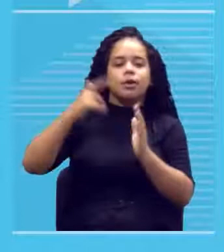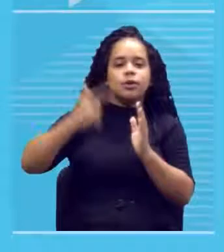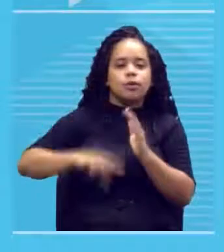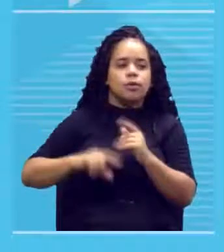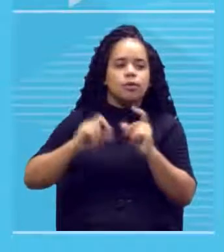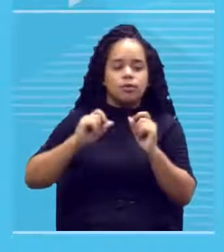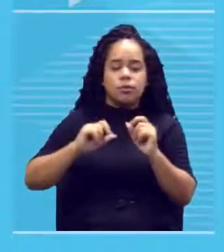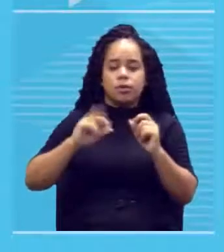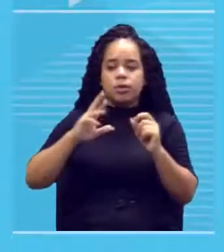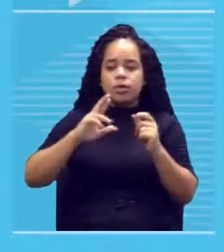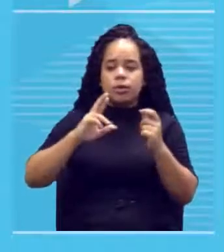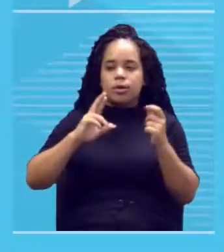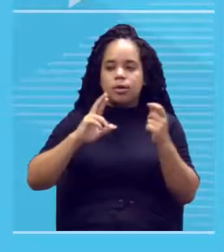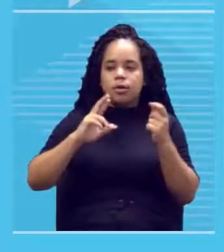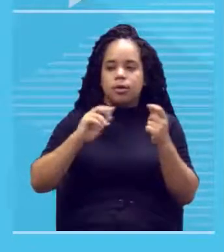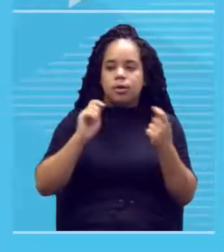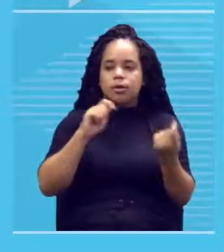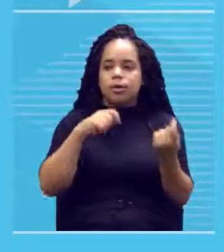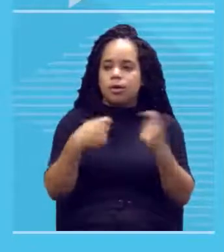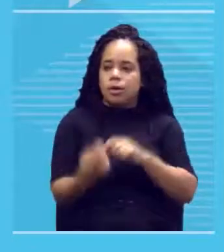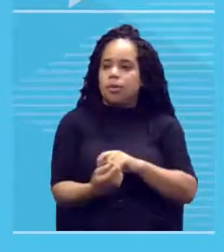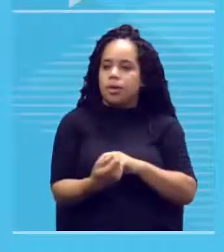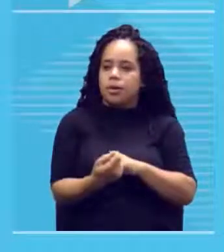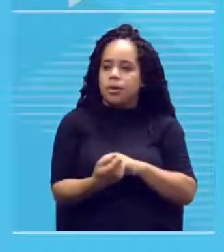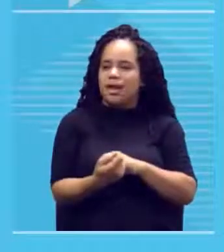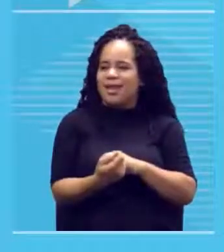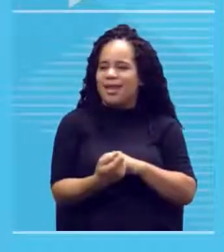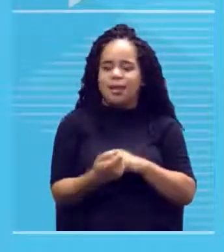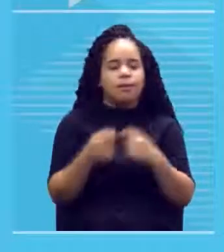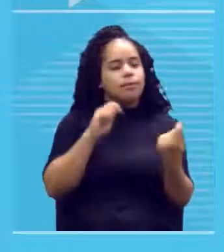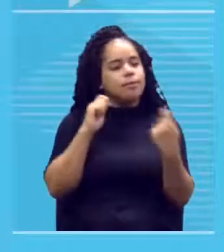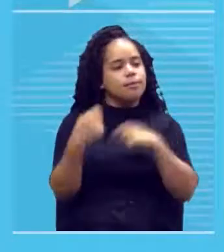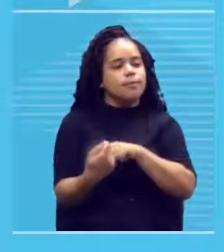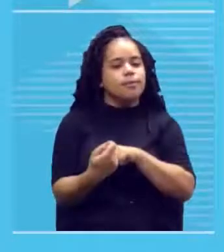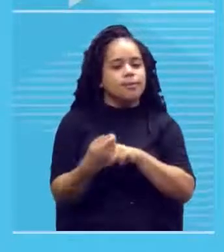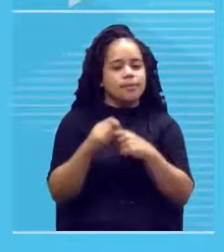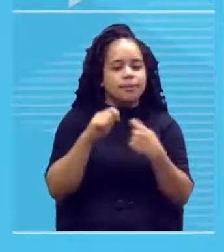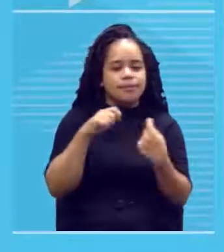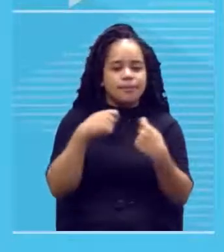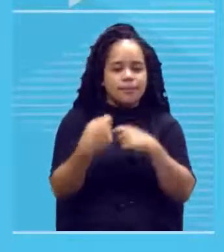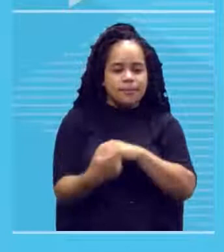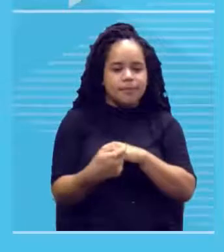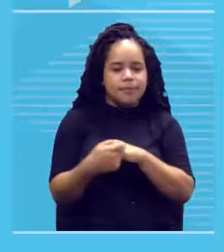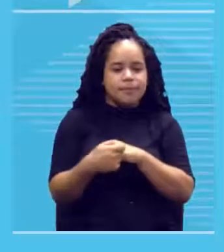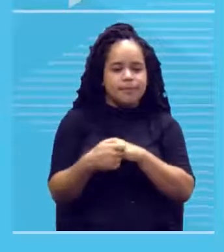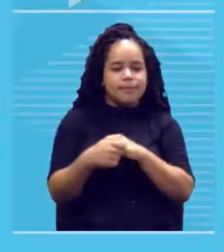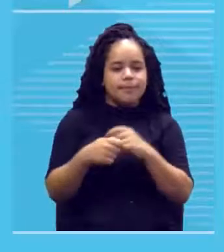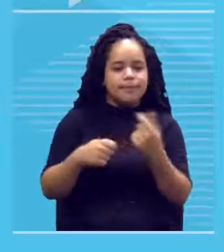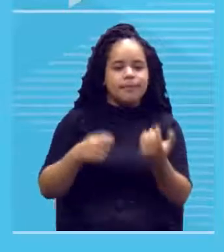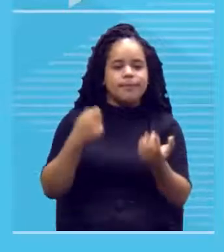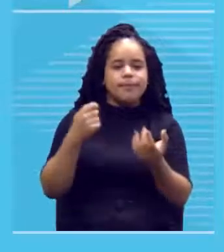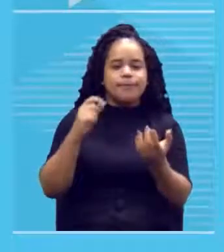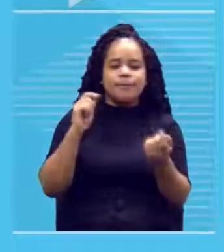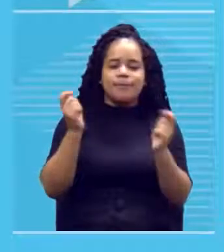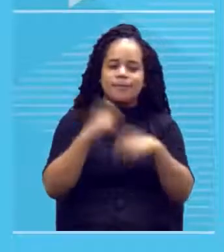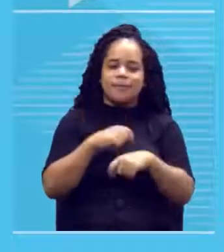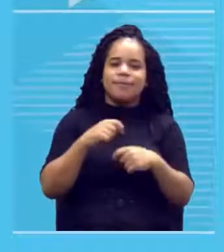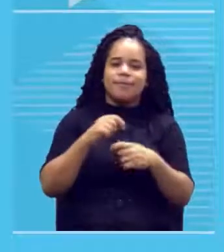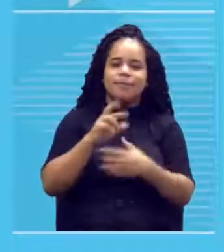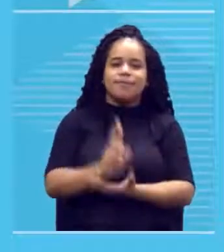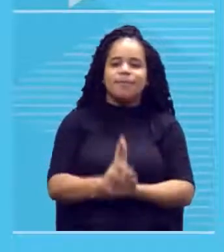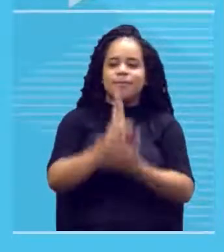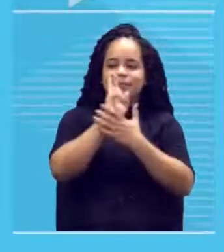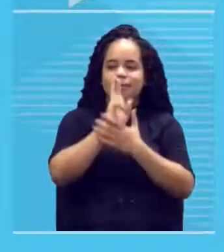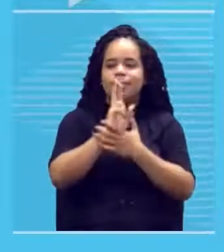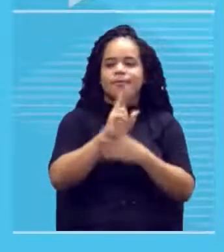realidade tal como a gente vê, mas quando ela representa a realidade, aí você vai estar aí usando uma